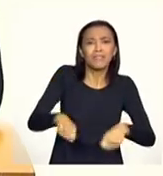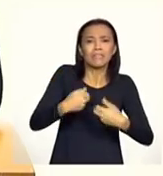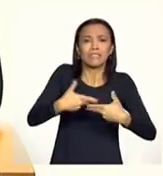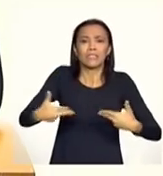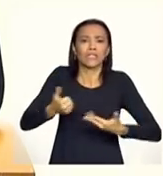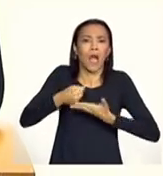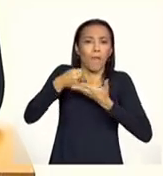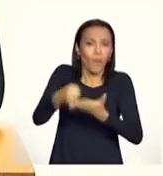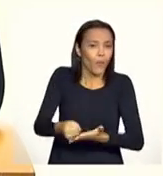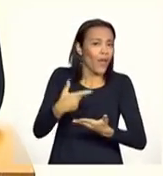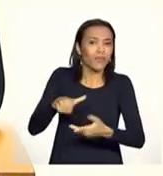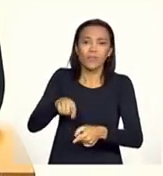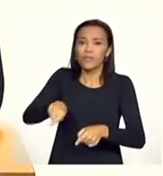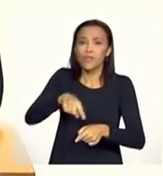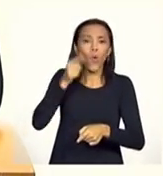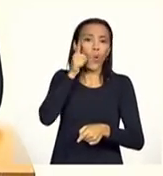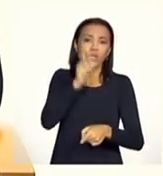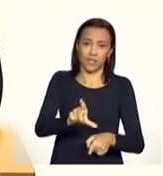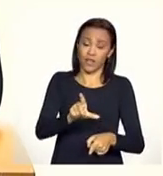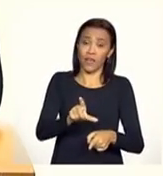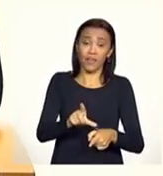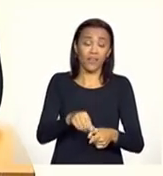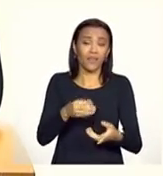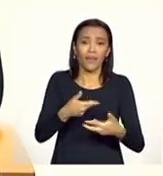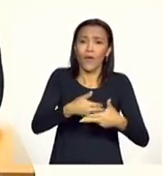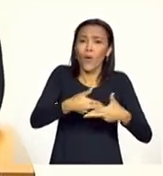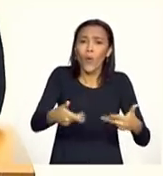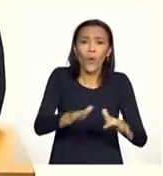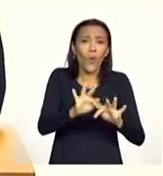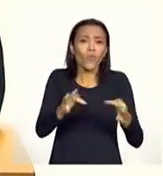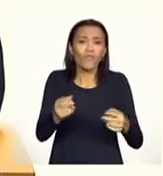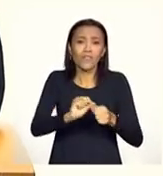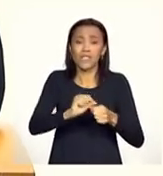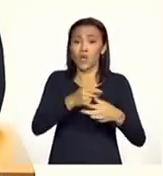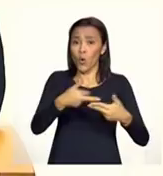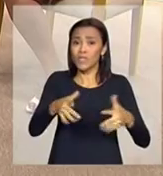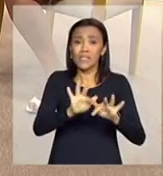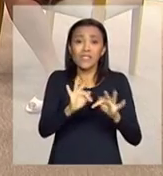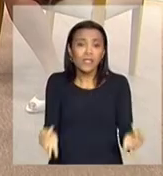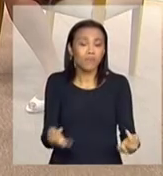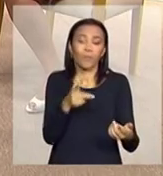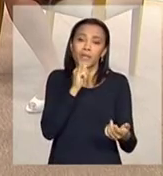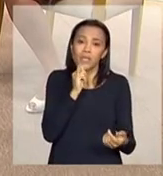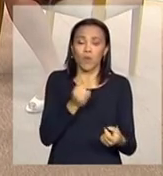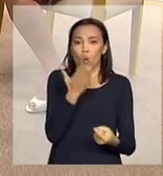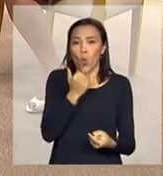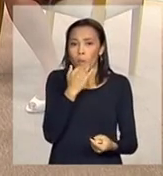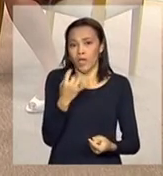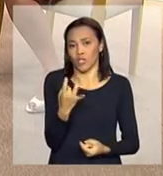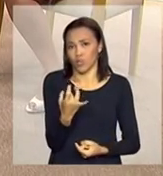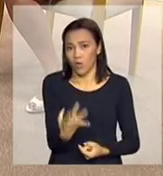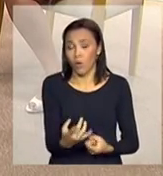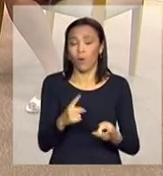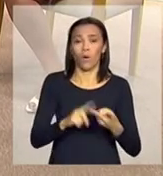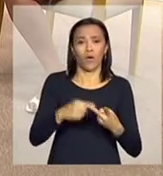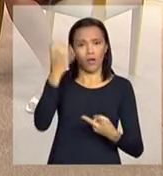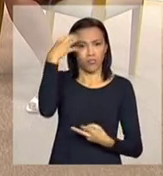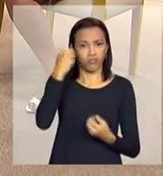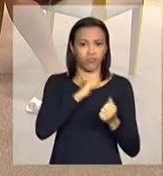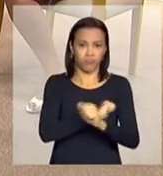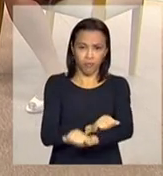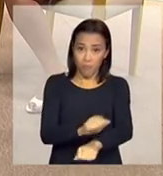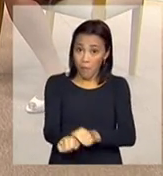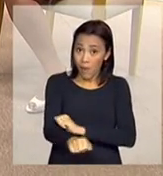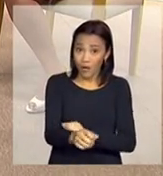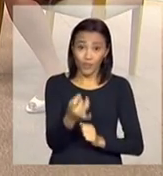elas não conseguem realizar atividades básicas do dia a dia, como se alimentar sozinha, como tomar um banho sozinha, como se